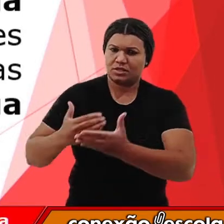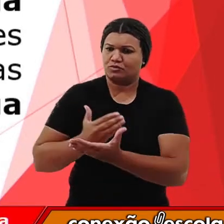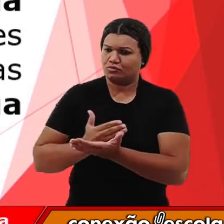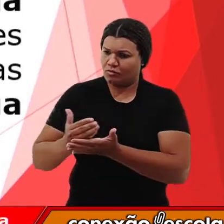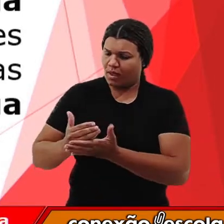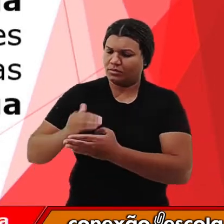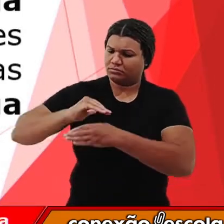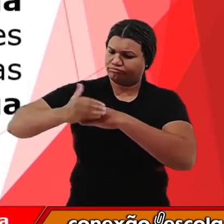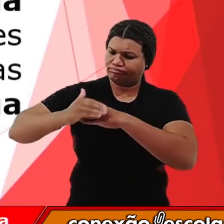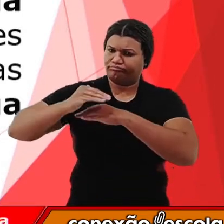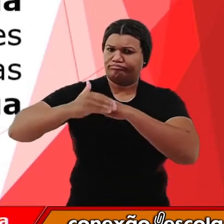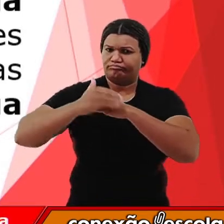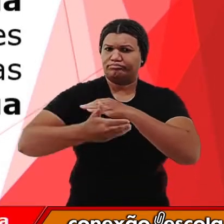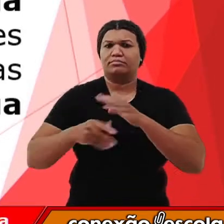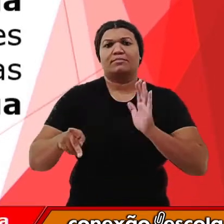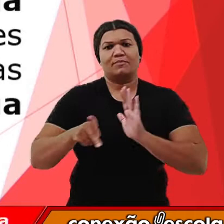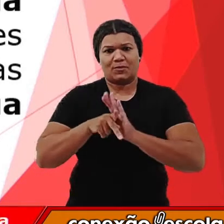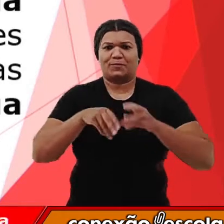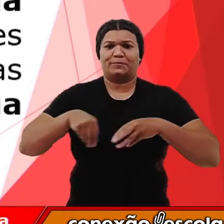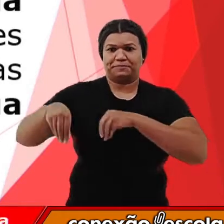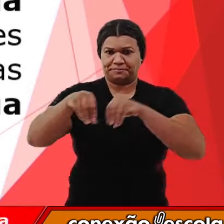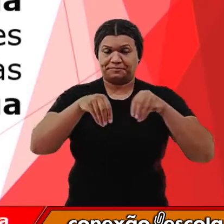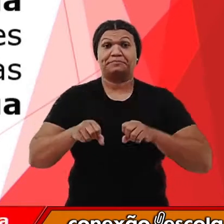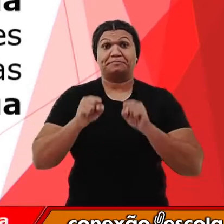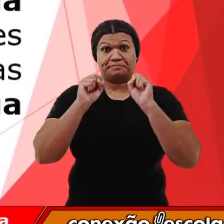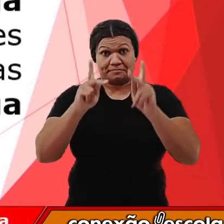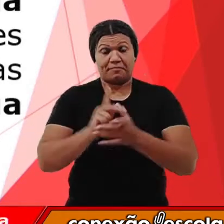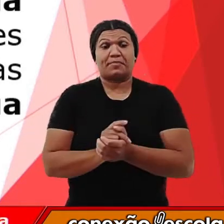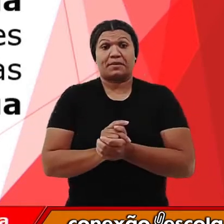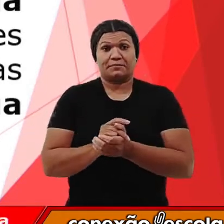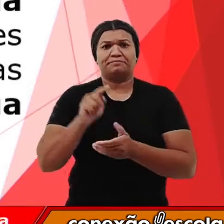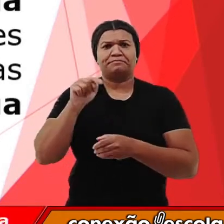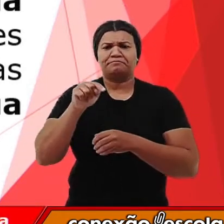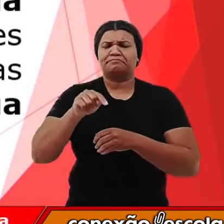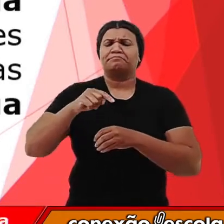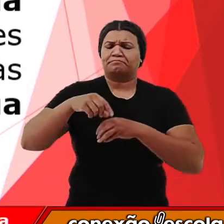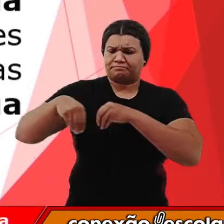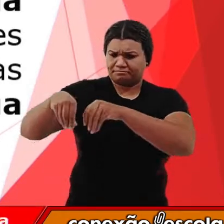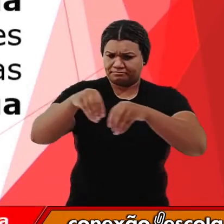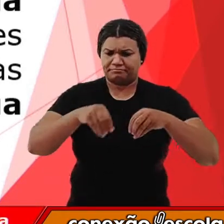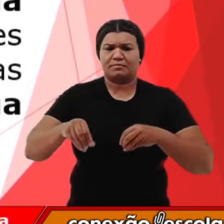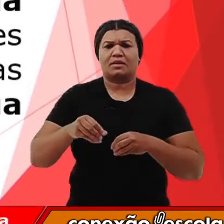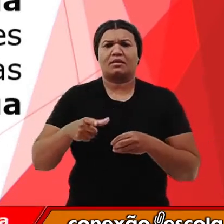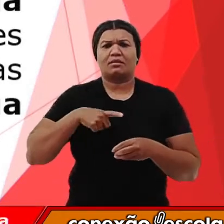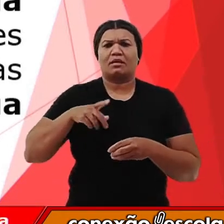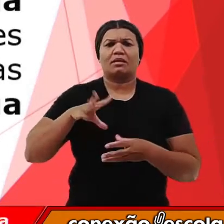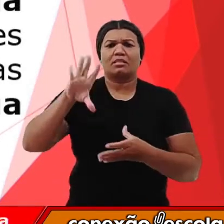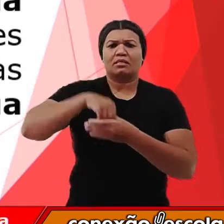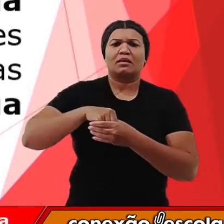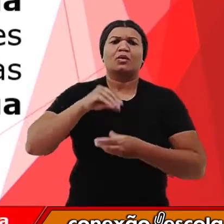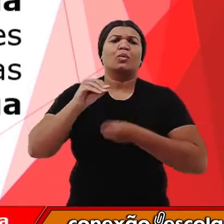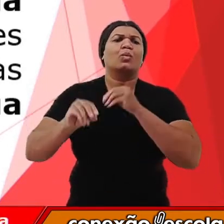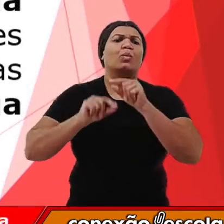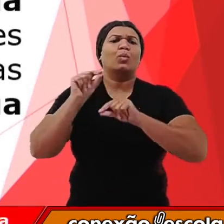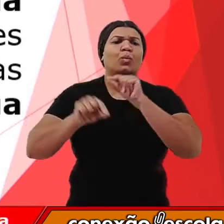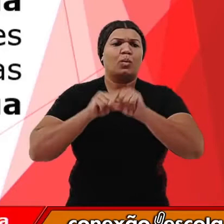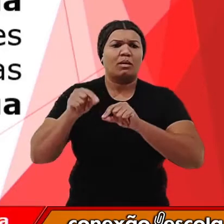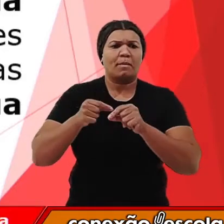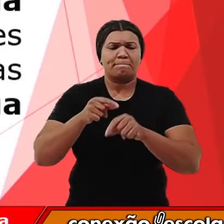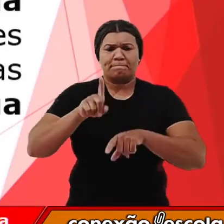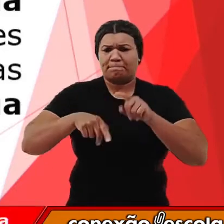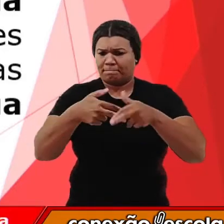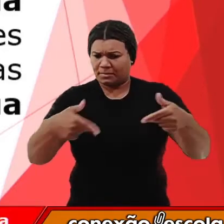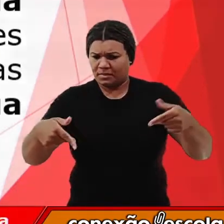solo. Tranquilo? O nosso solo é composto basicamente por matéria orgânica, por minerais,